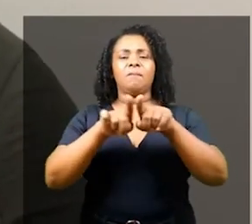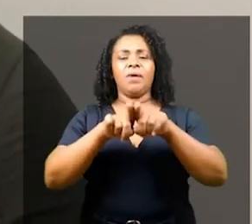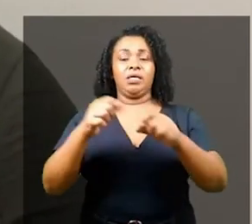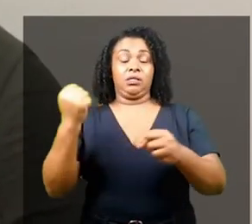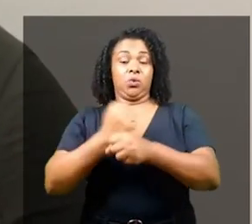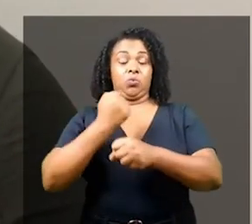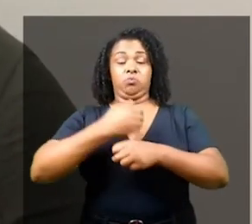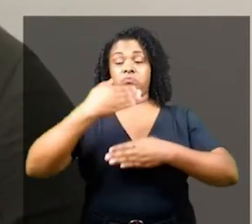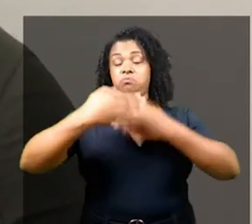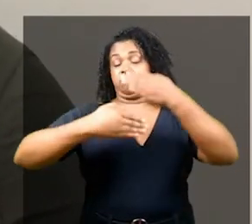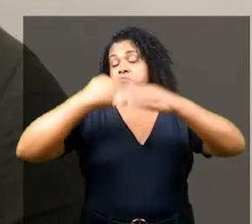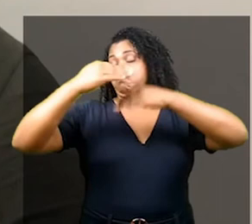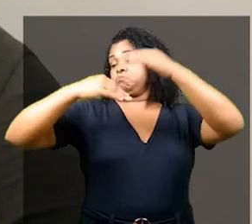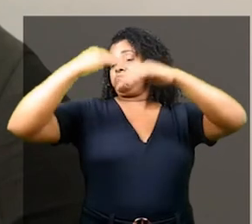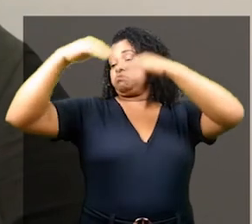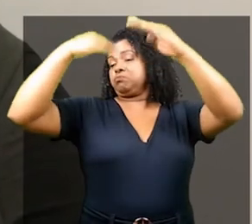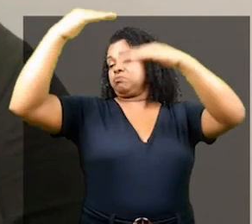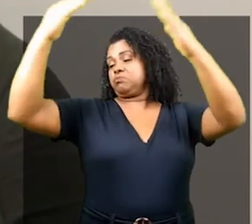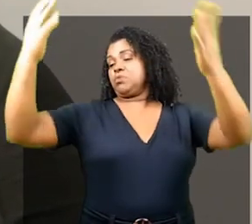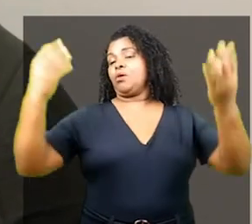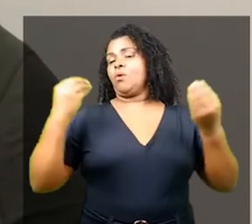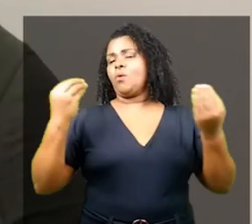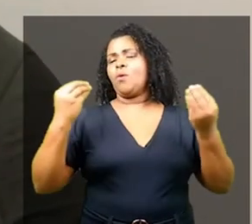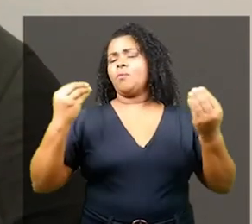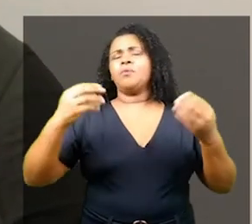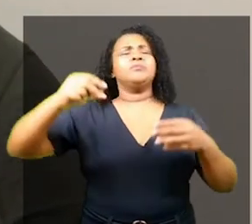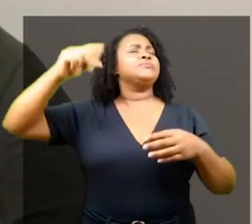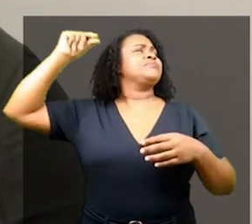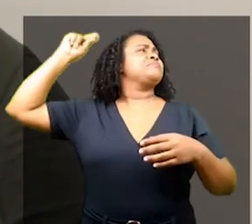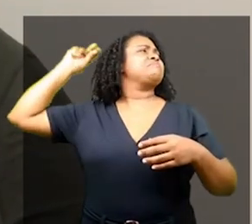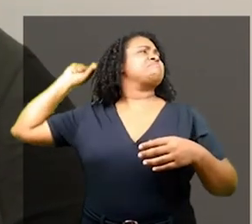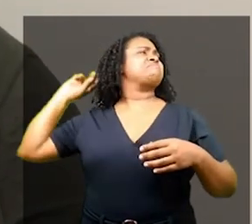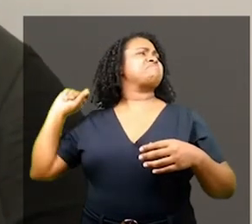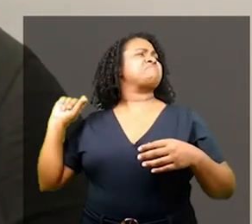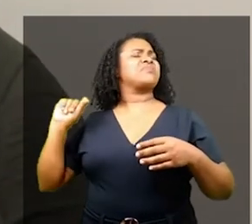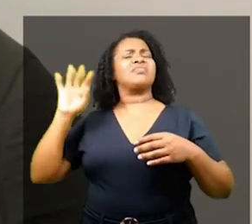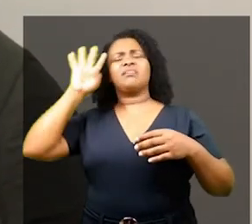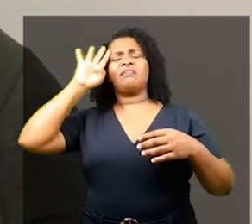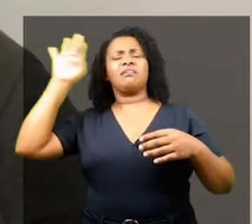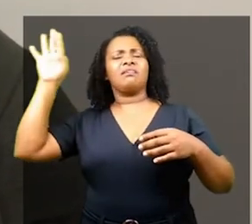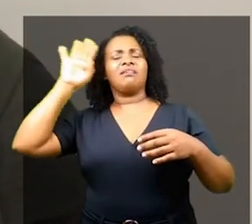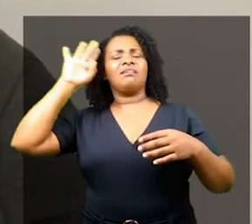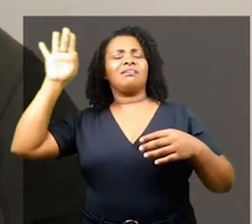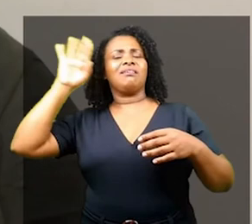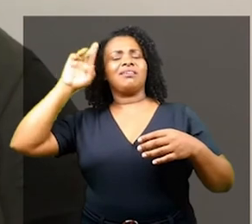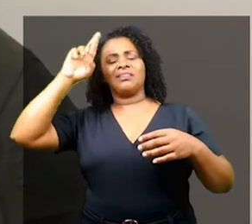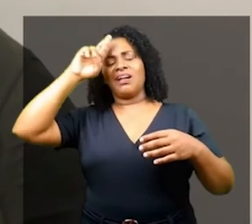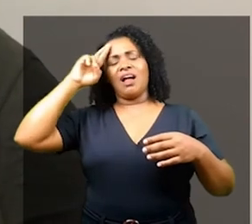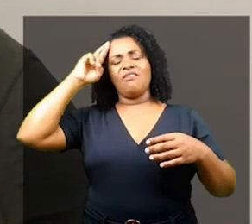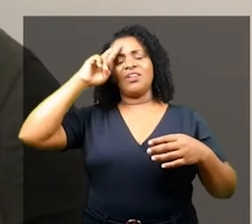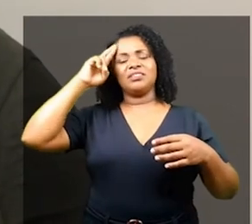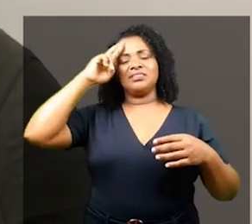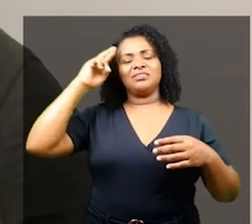um poder resiliente de construção. Nós somos edificadas e edificados pela nossa memória, que é sim o